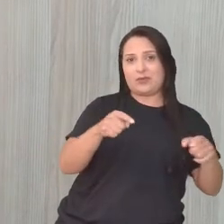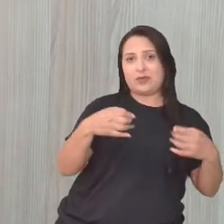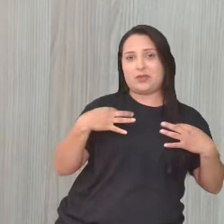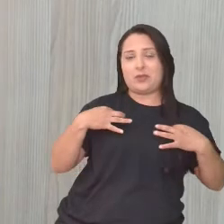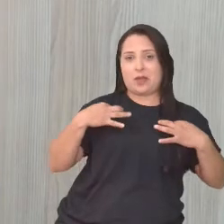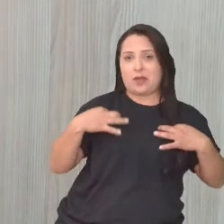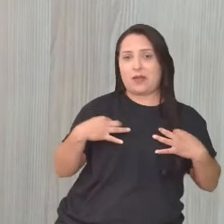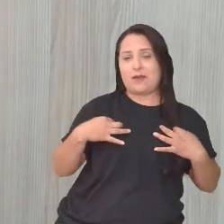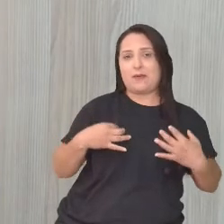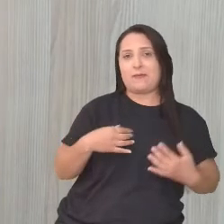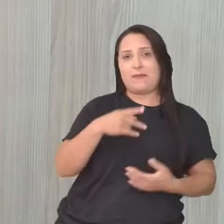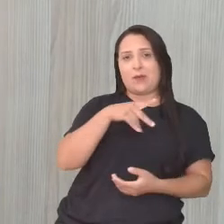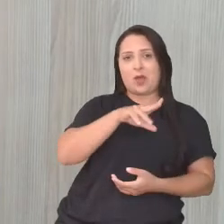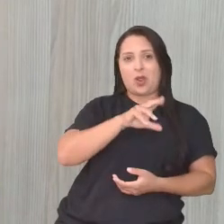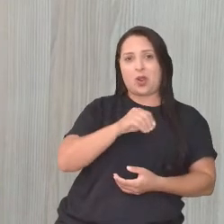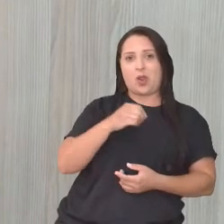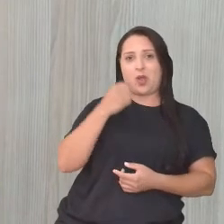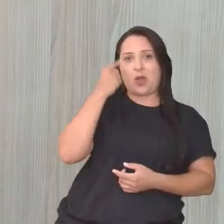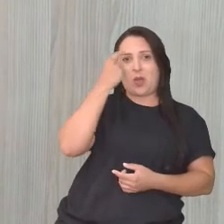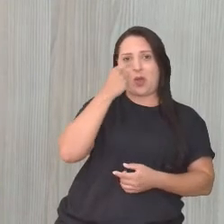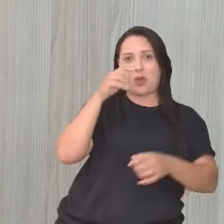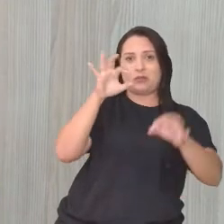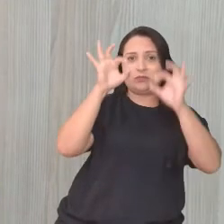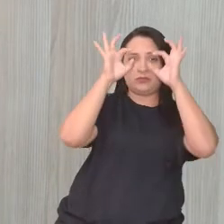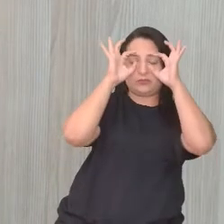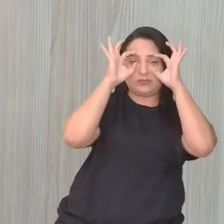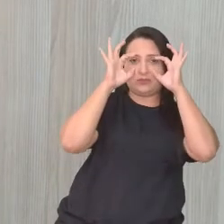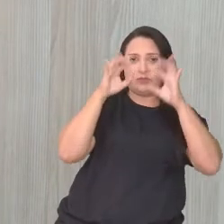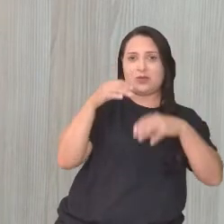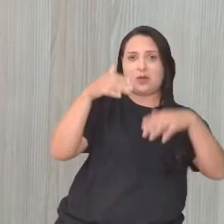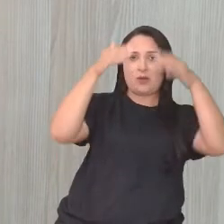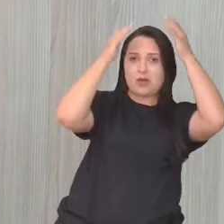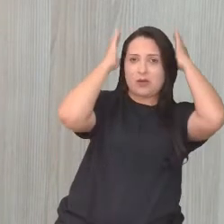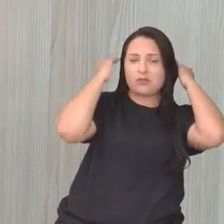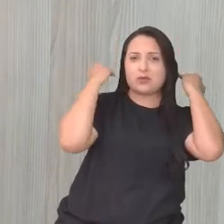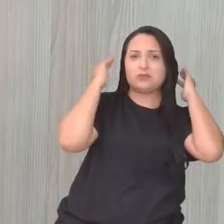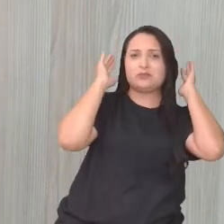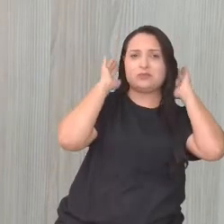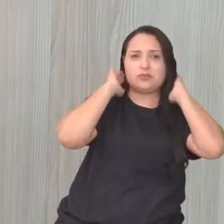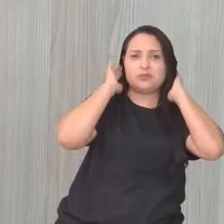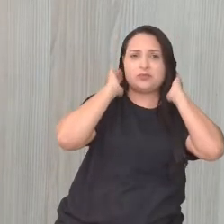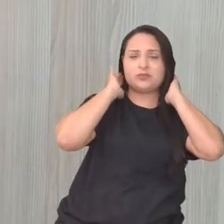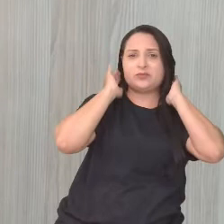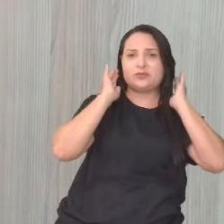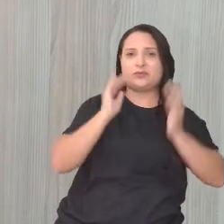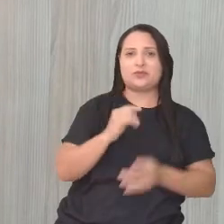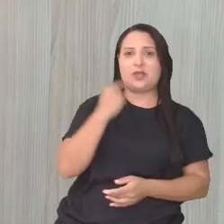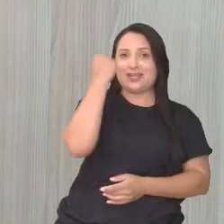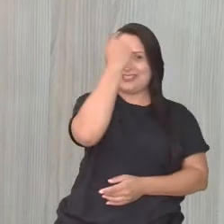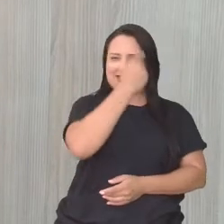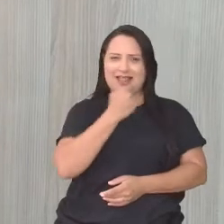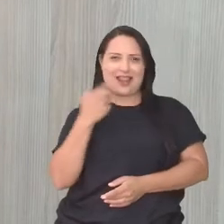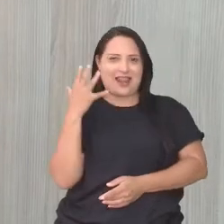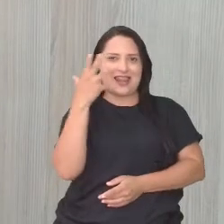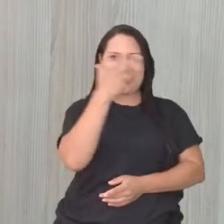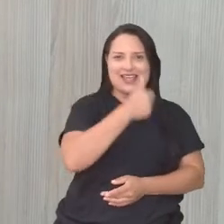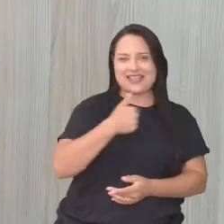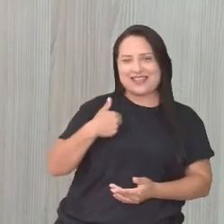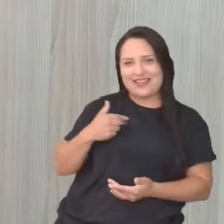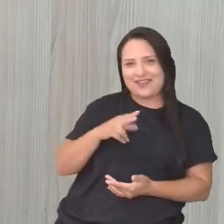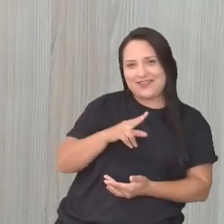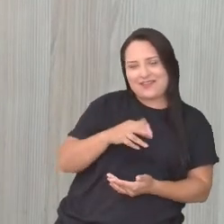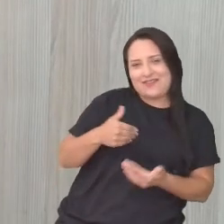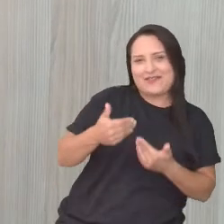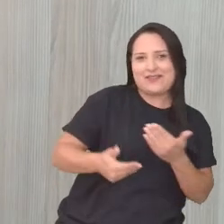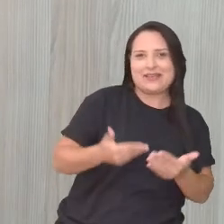polo, um óculos meio que arredondado, cabelo, né? Curtinho, e lousquinho lindo, e vamos embora, professora.